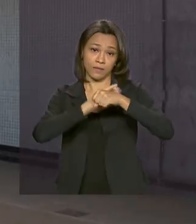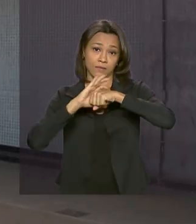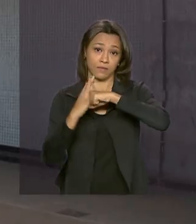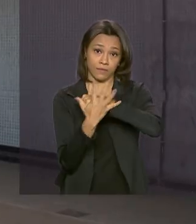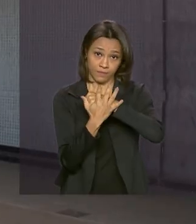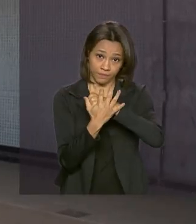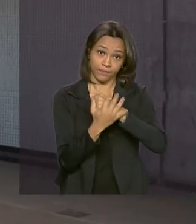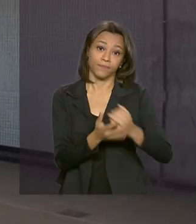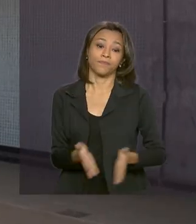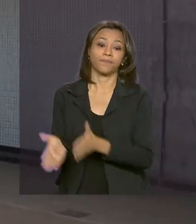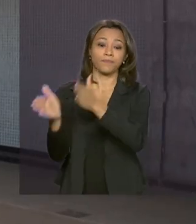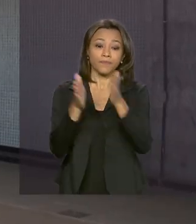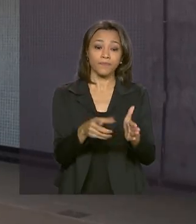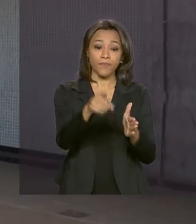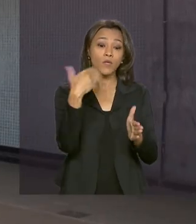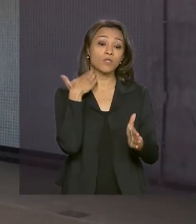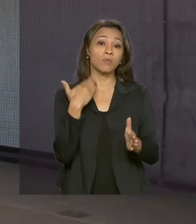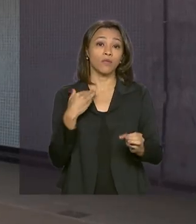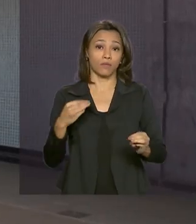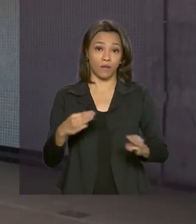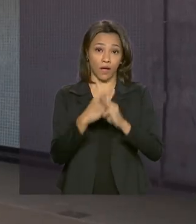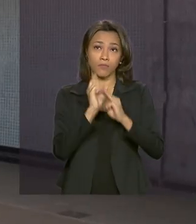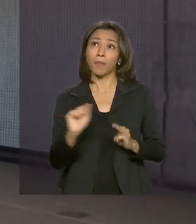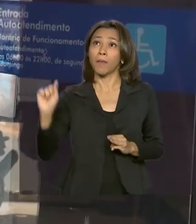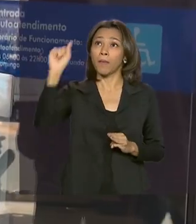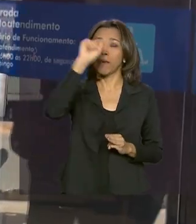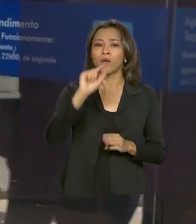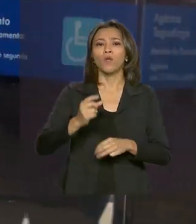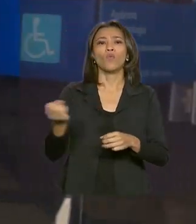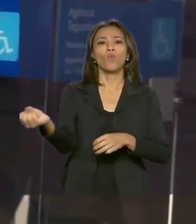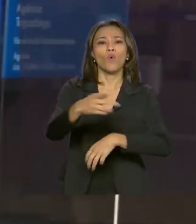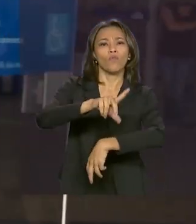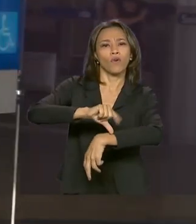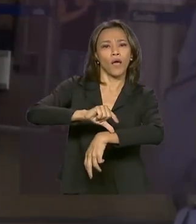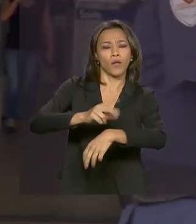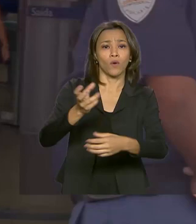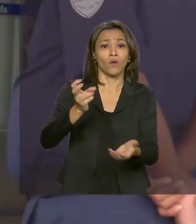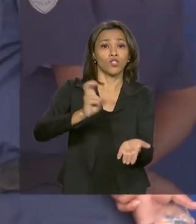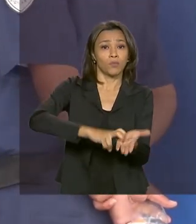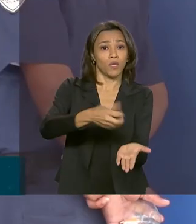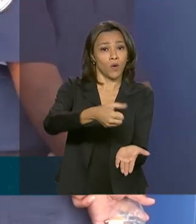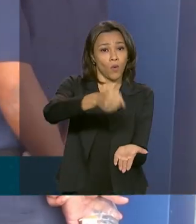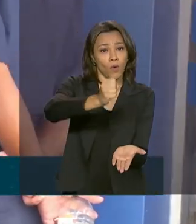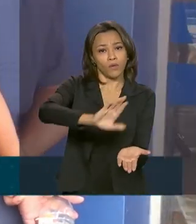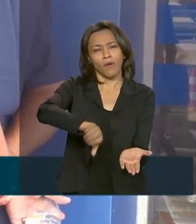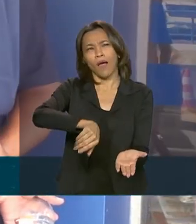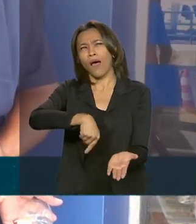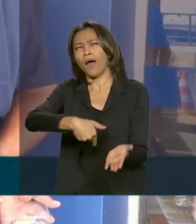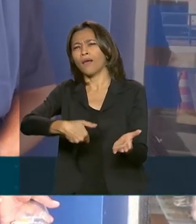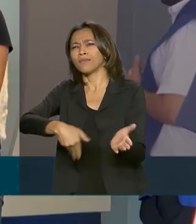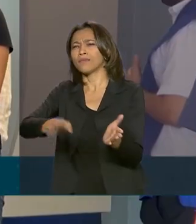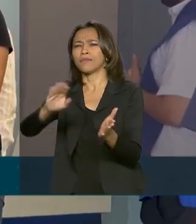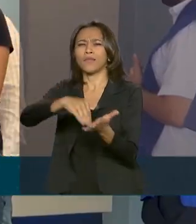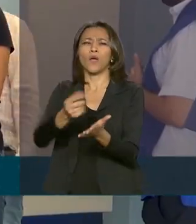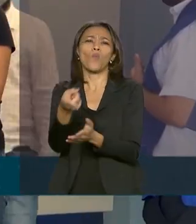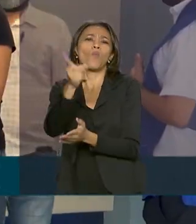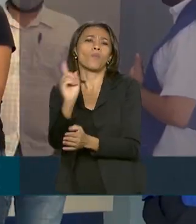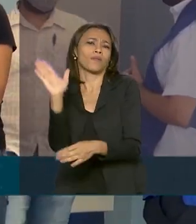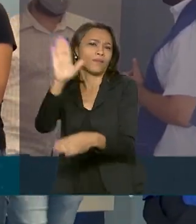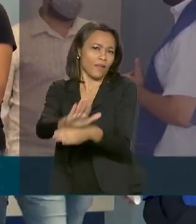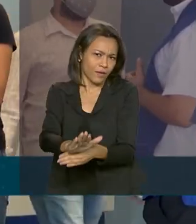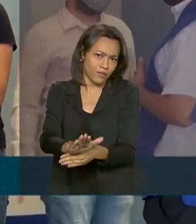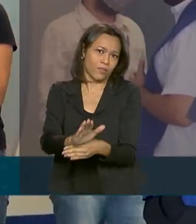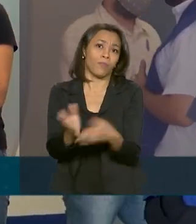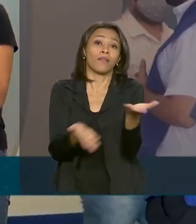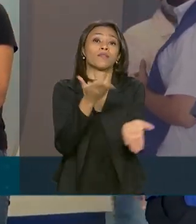As agências da Caixa têm novo horário de funcionamento, das 8 da manhã a 1 da tarde para atender serviços essenciais.